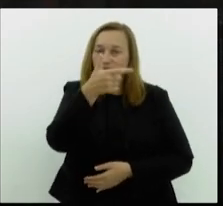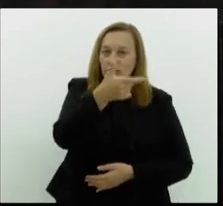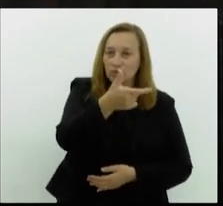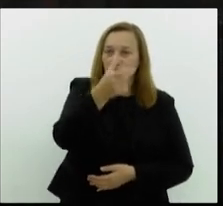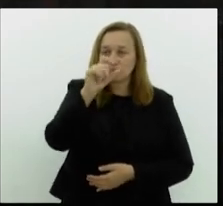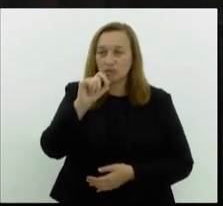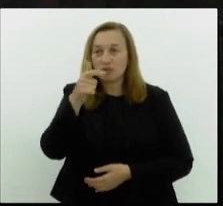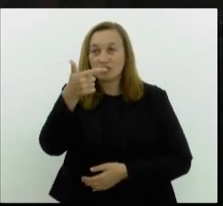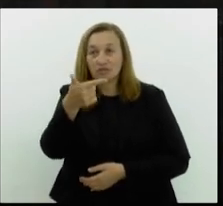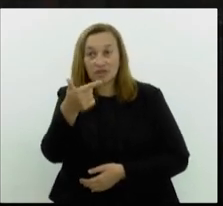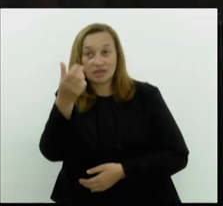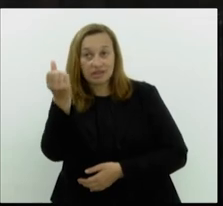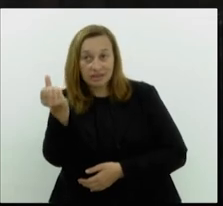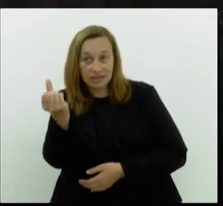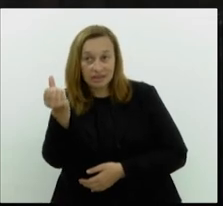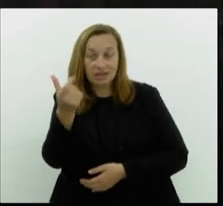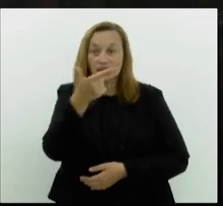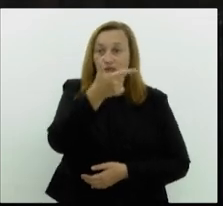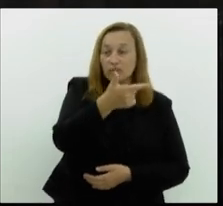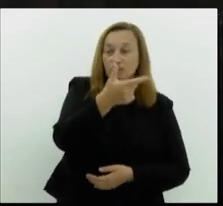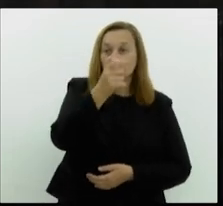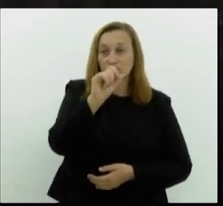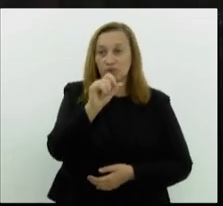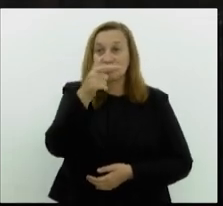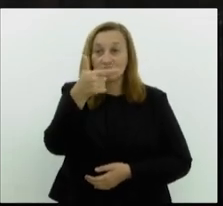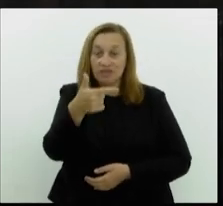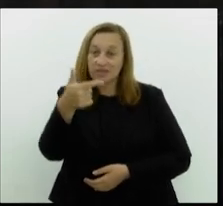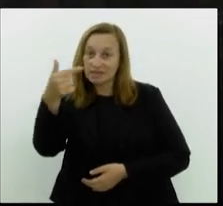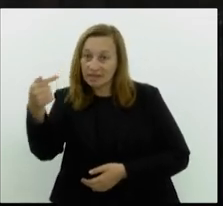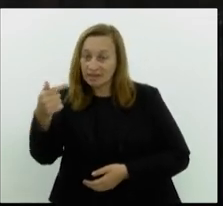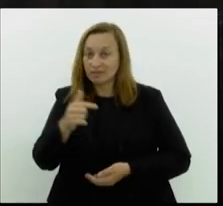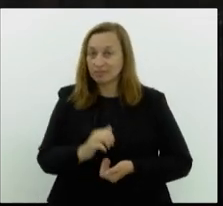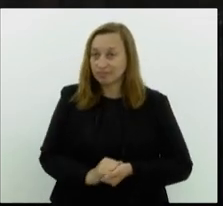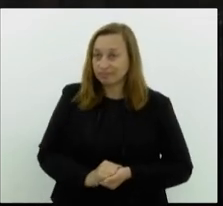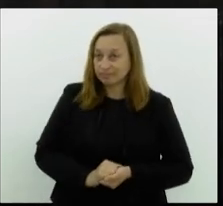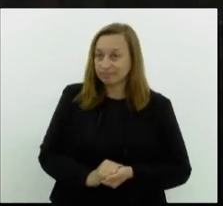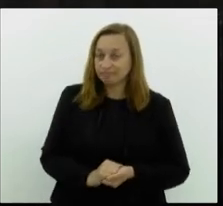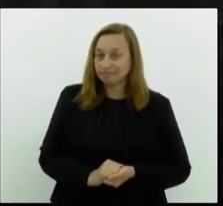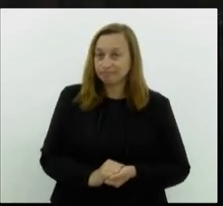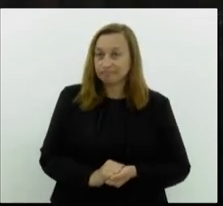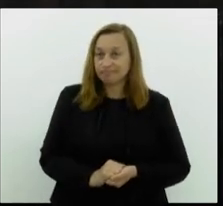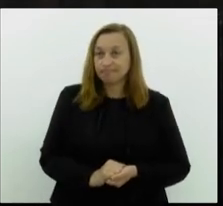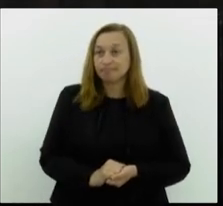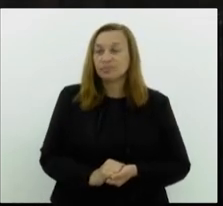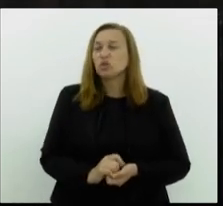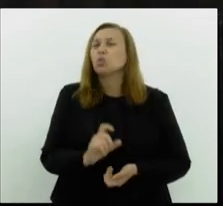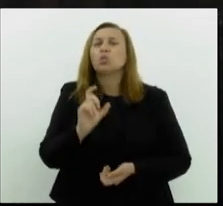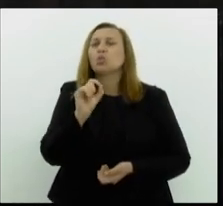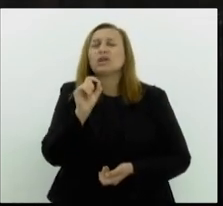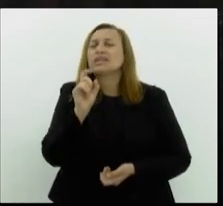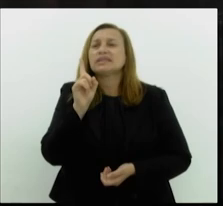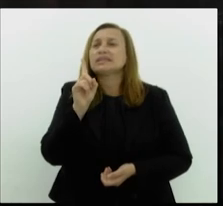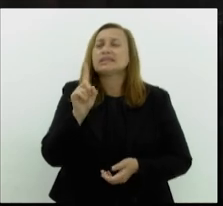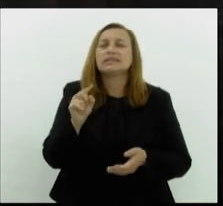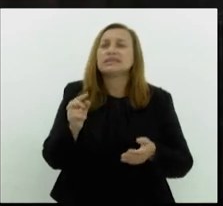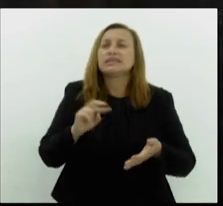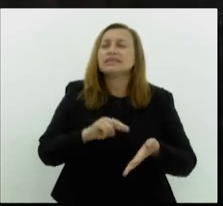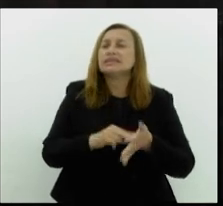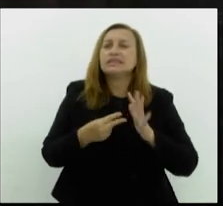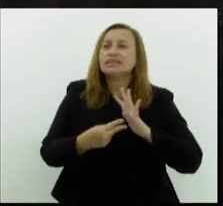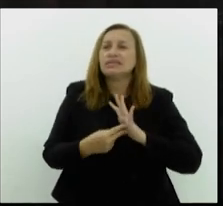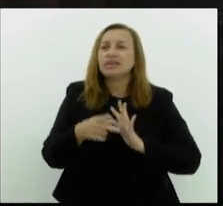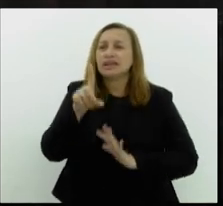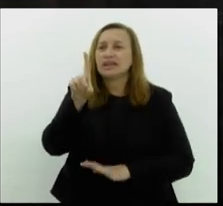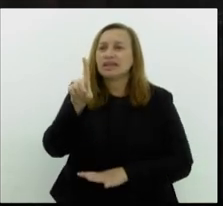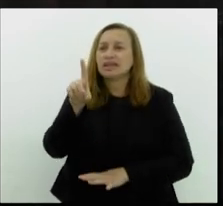e 2027. E o que é déficit orçamentário?